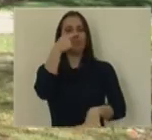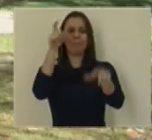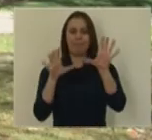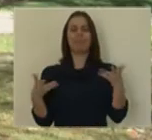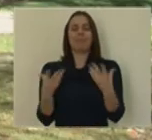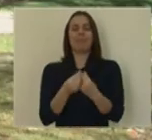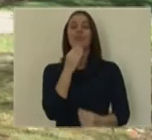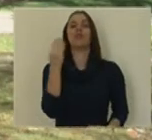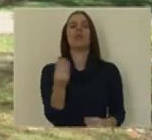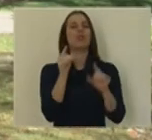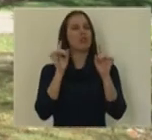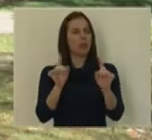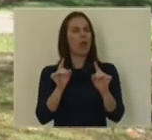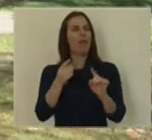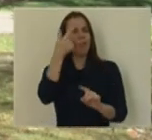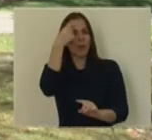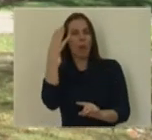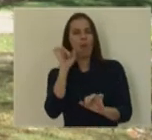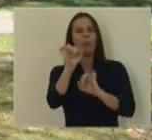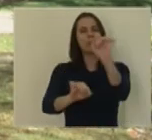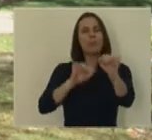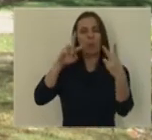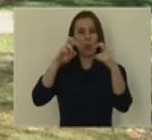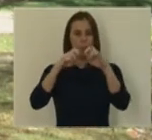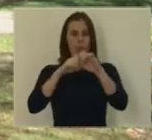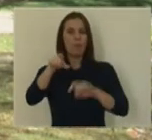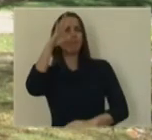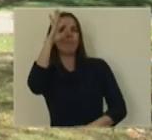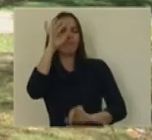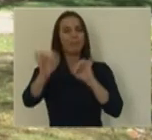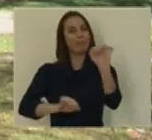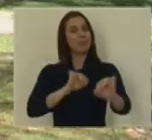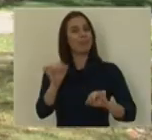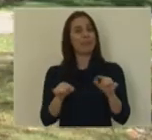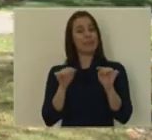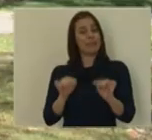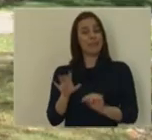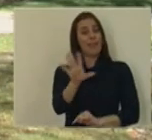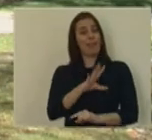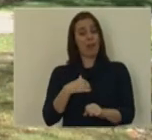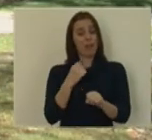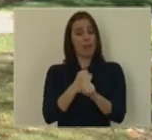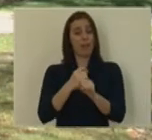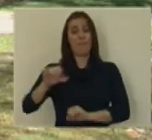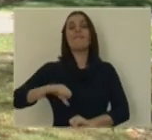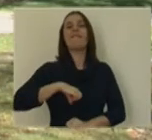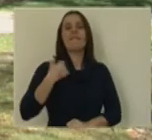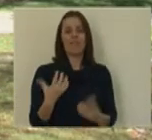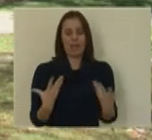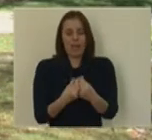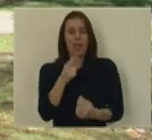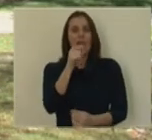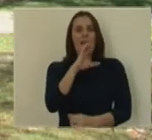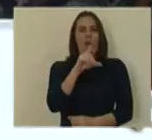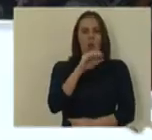nomeadamente com os jovens, entender os seus problemas e as suas aspirações. É esta a forma de trabalhar dos verdes e